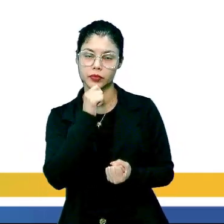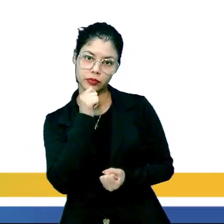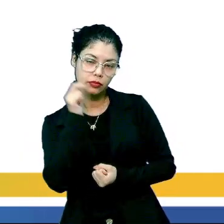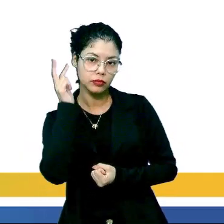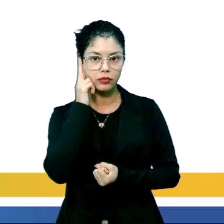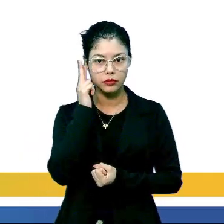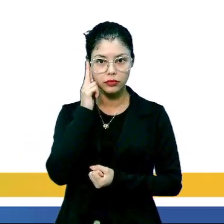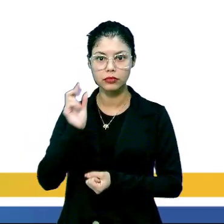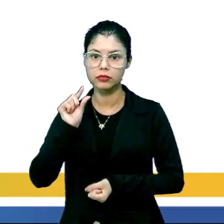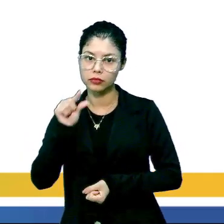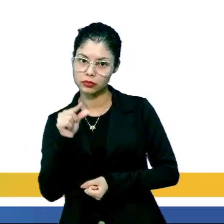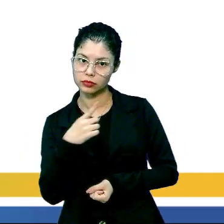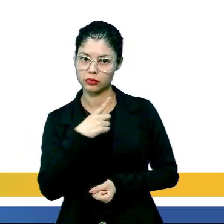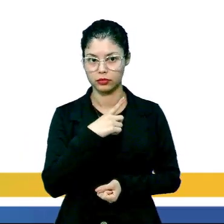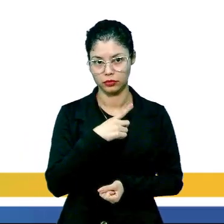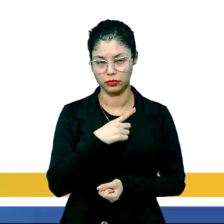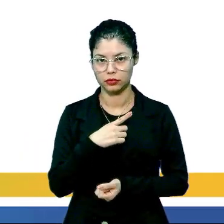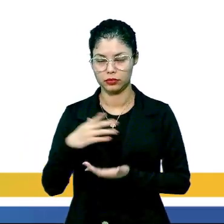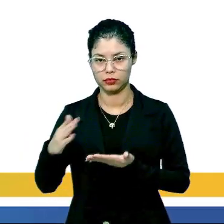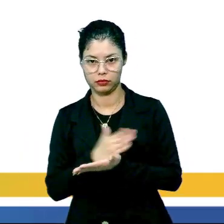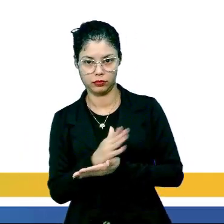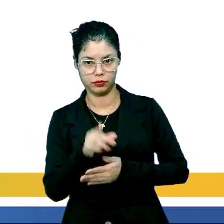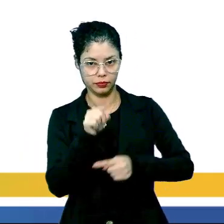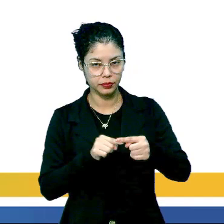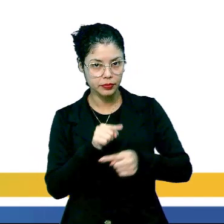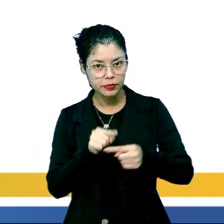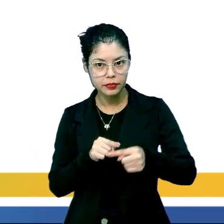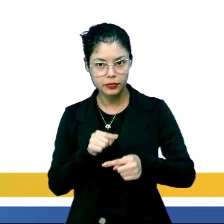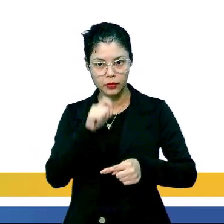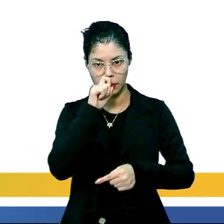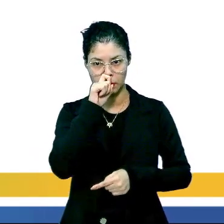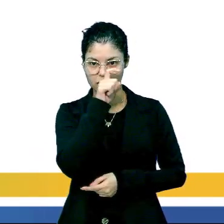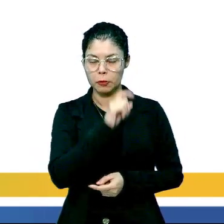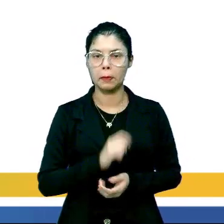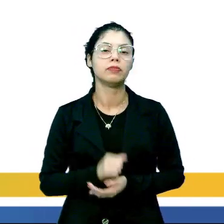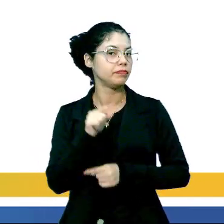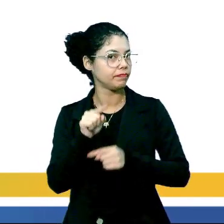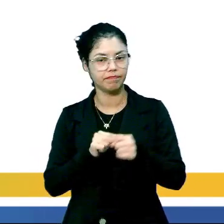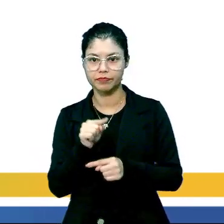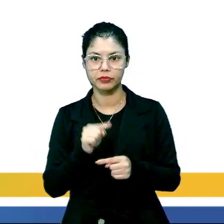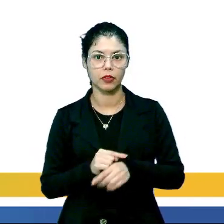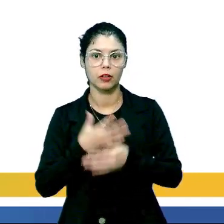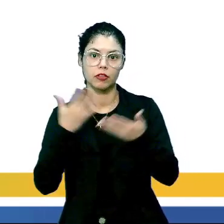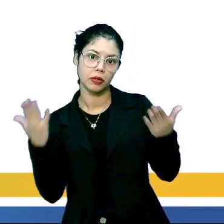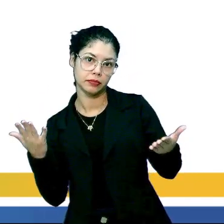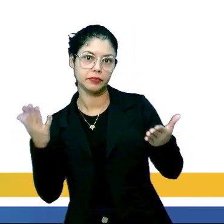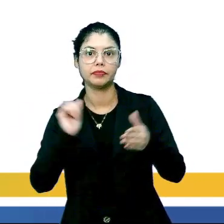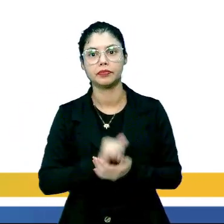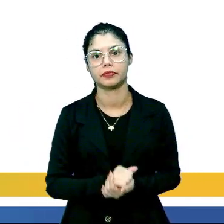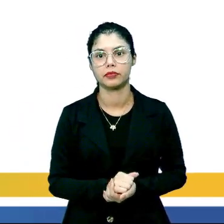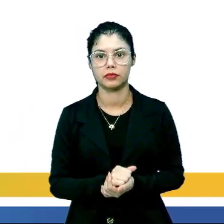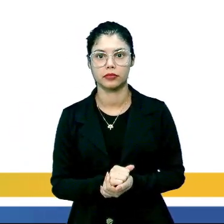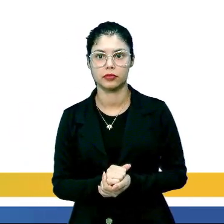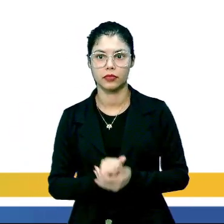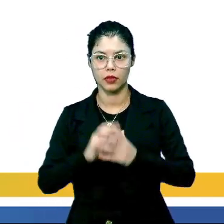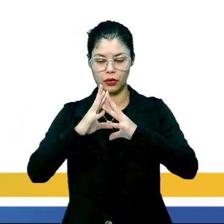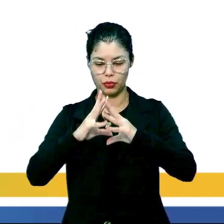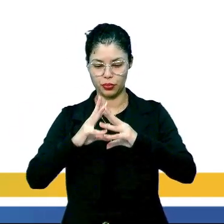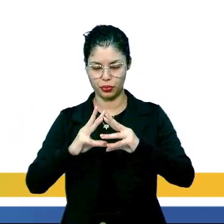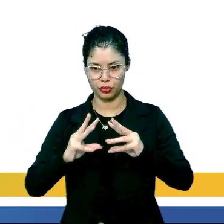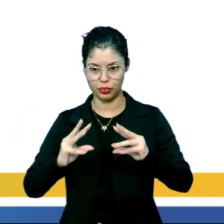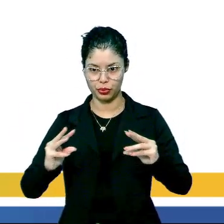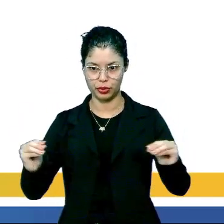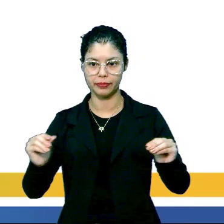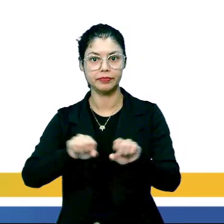nós cometermos pequenos equívocos em querer dividir esse decaimento. E não é dividir, tá, pessoal? É uma decomposição,